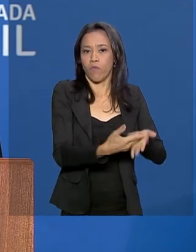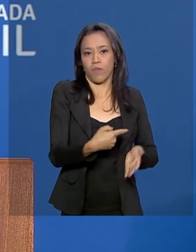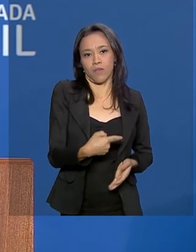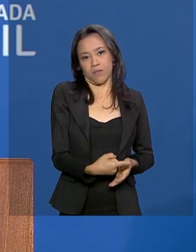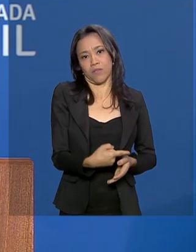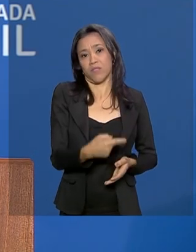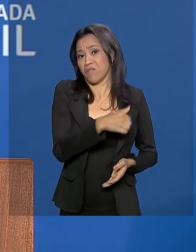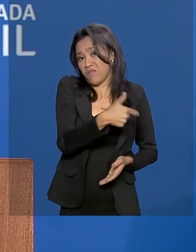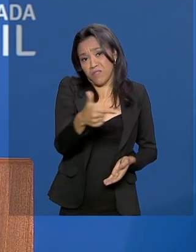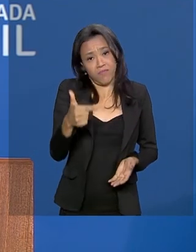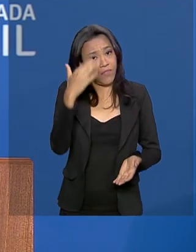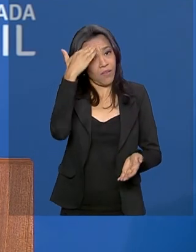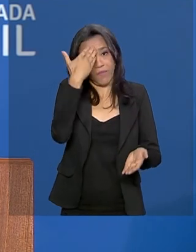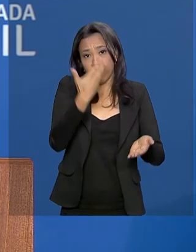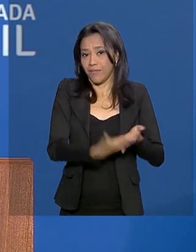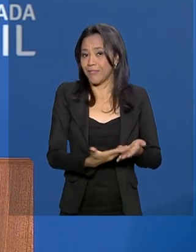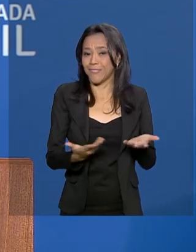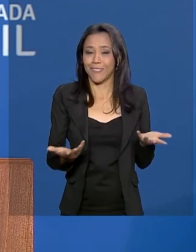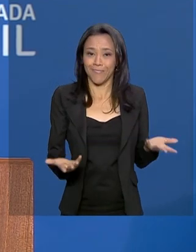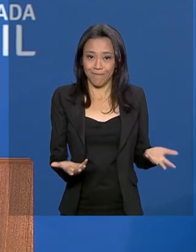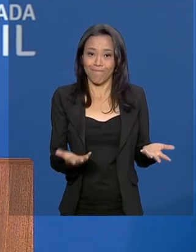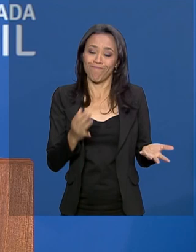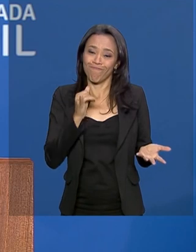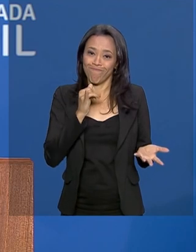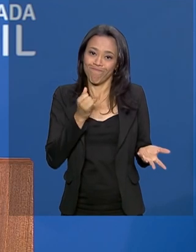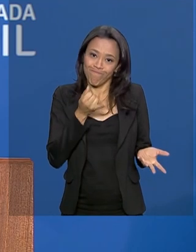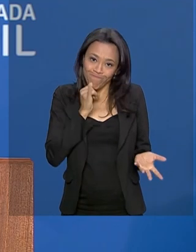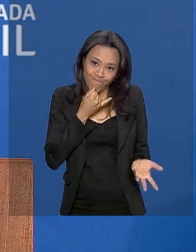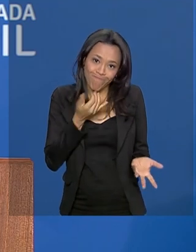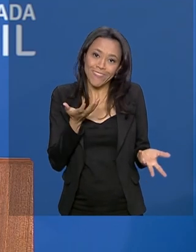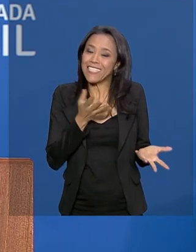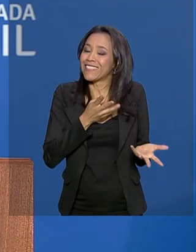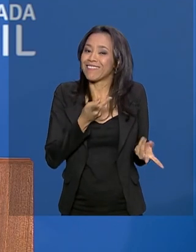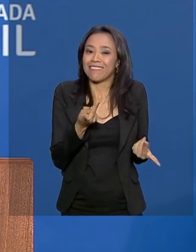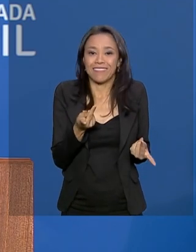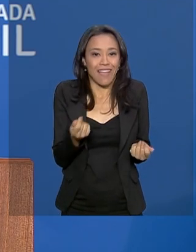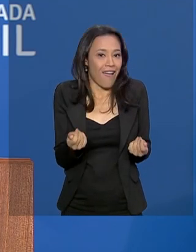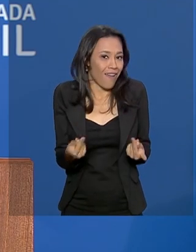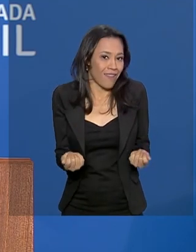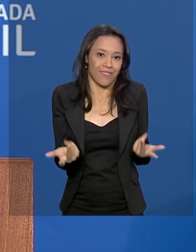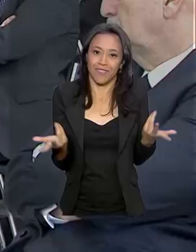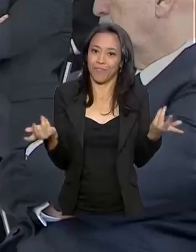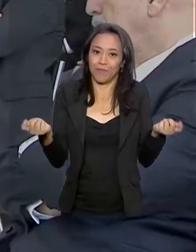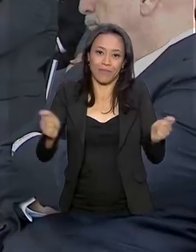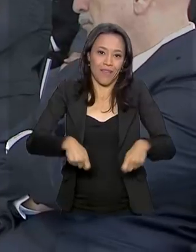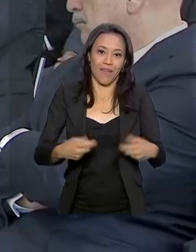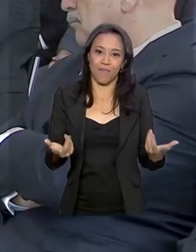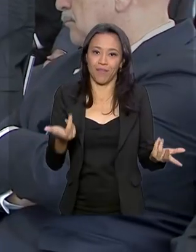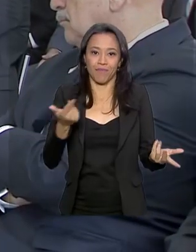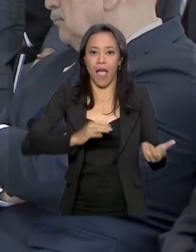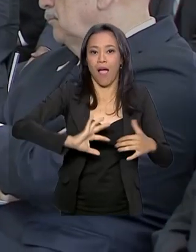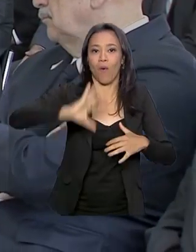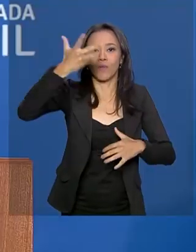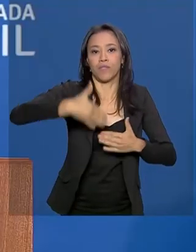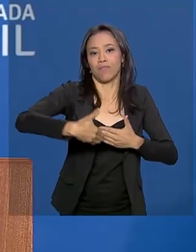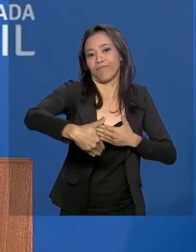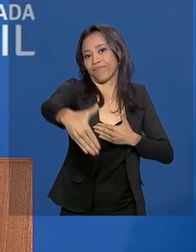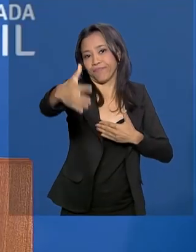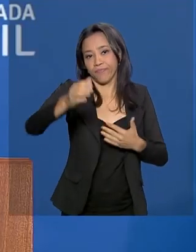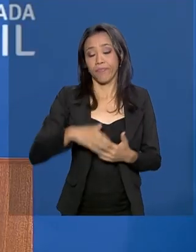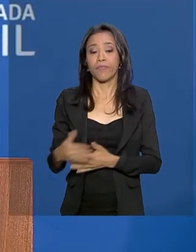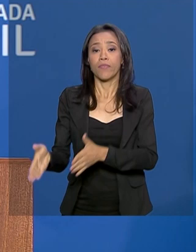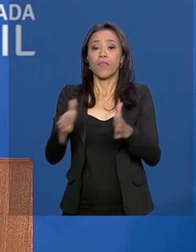Sem confiança, realmente, nada pode ser materializado. Nós devemos, cada vez mais,